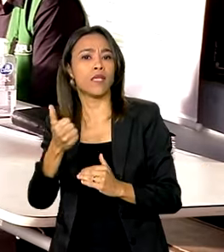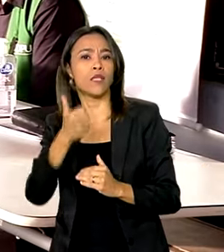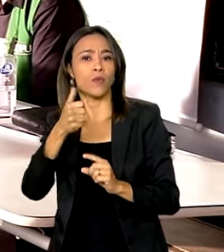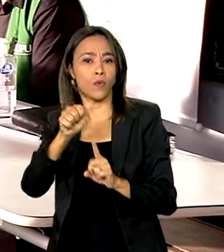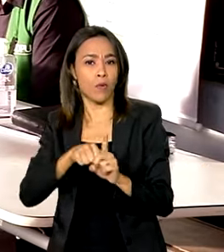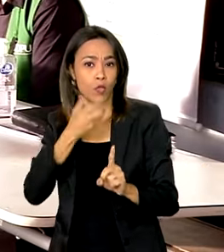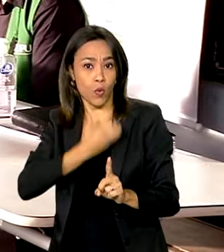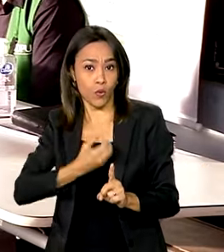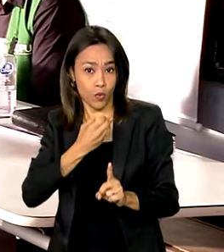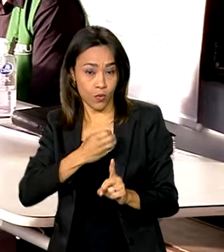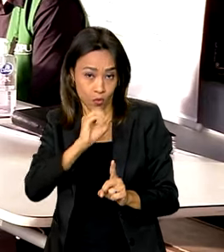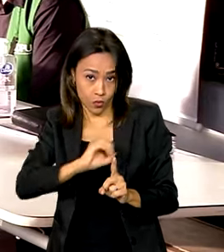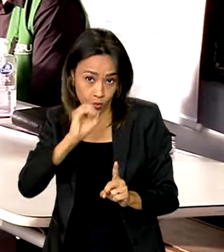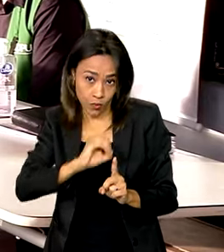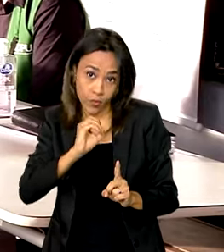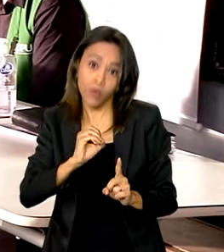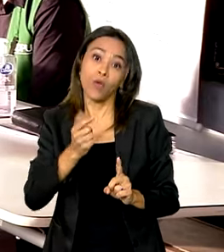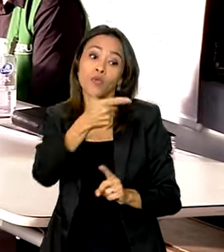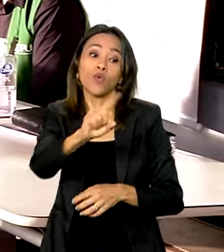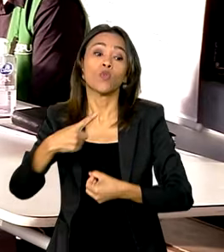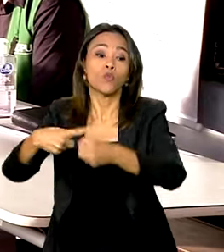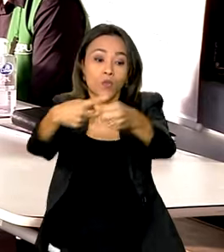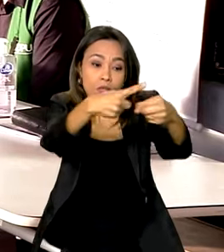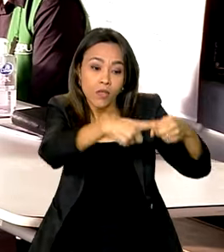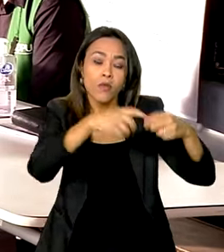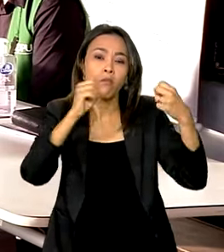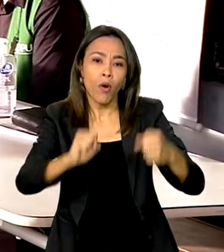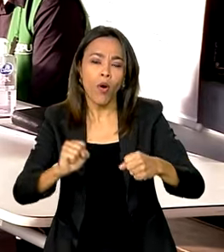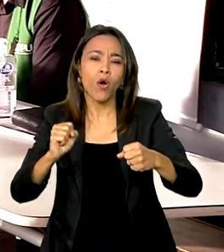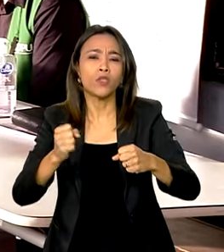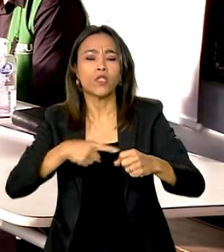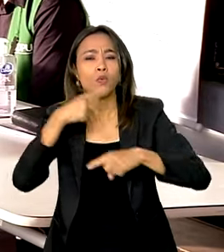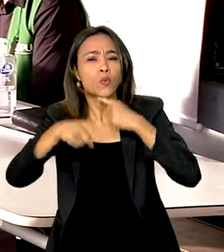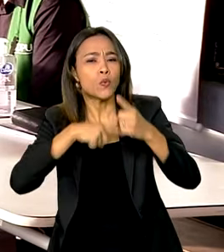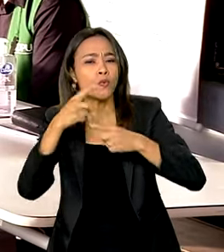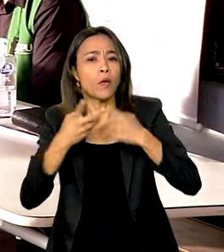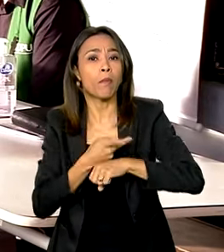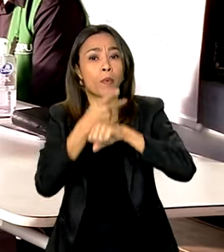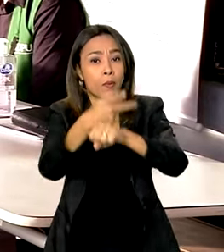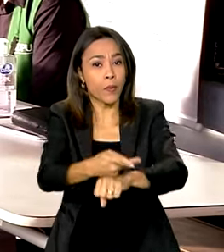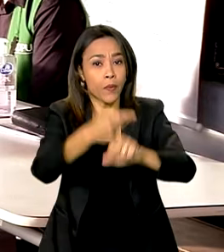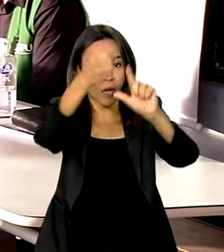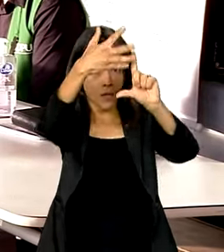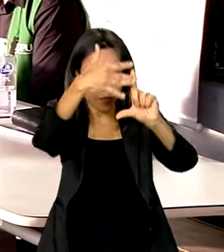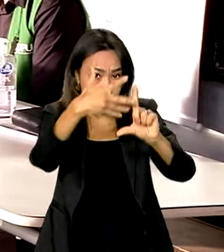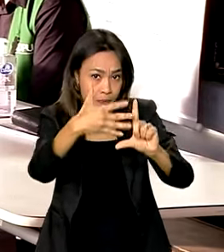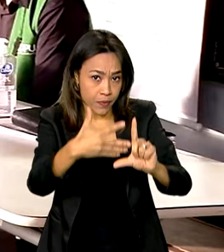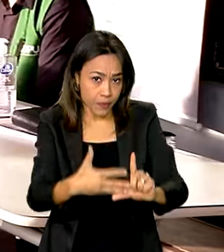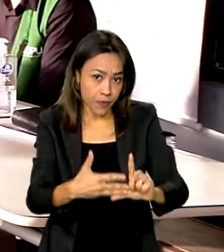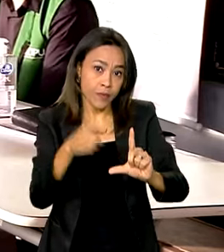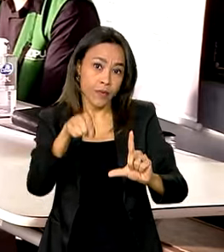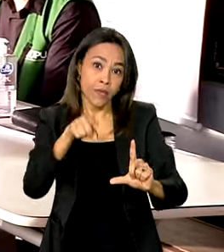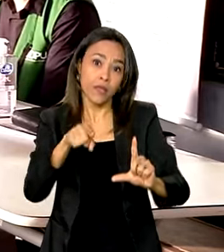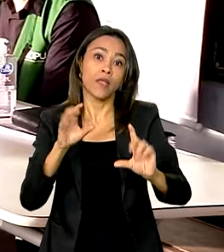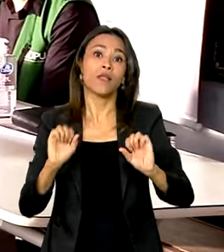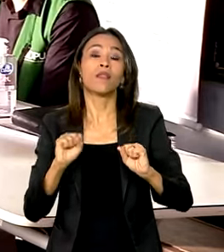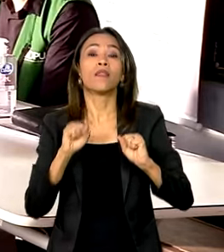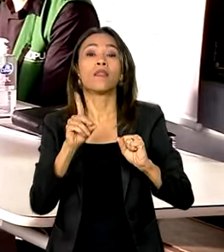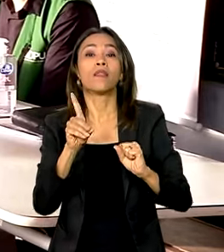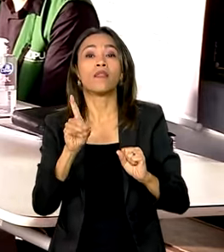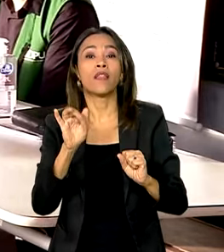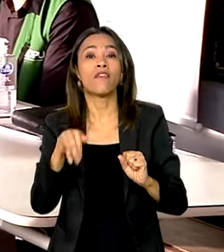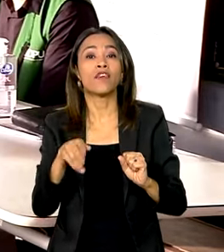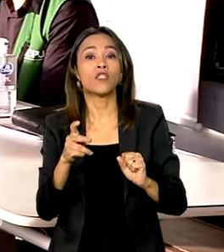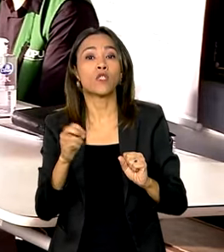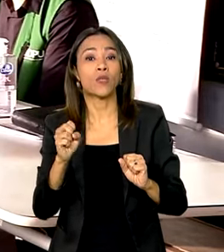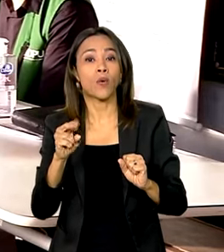demais municípios atingidos vão poder tirar dúvidas pelo site da Defensoria Pública da União ou pelo celular no